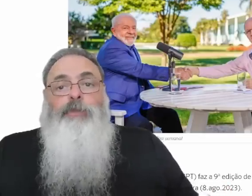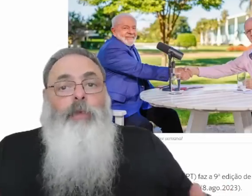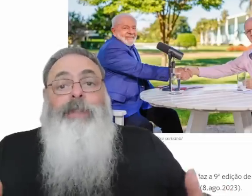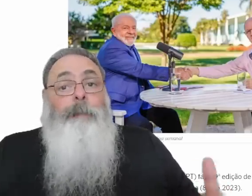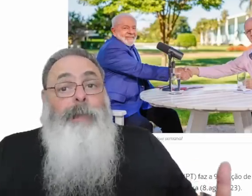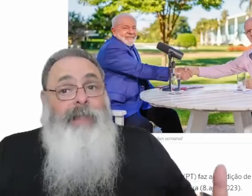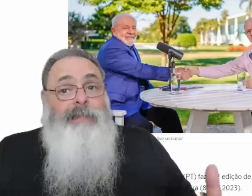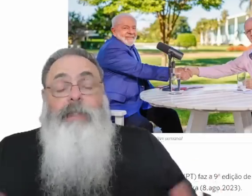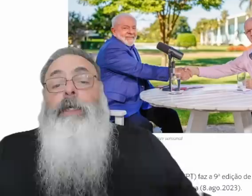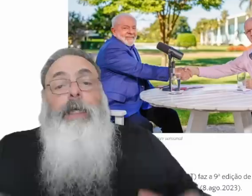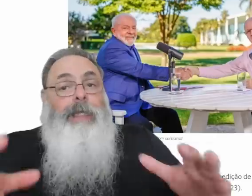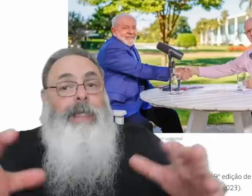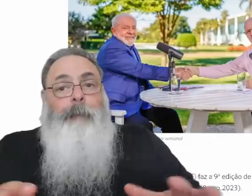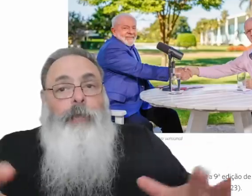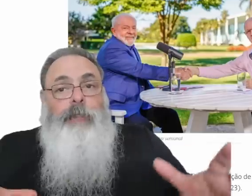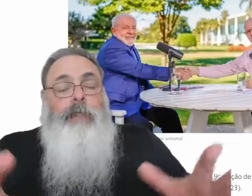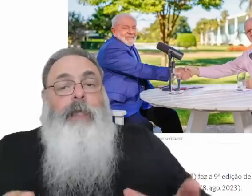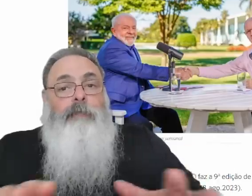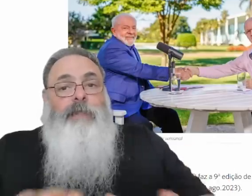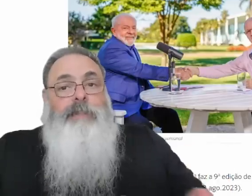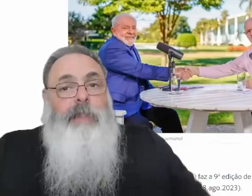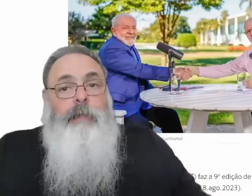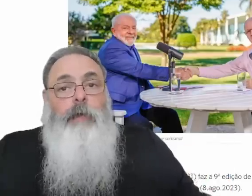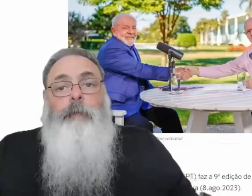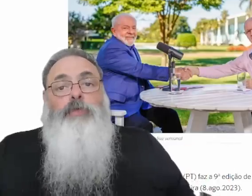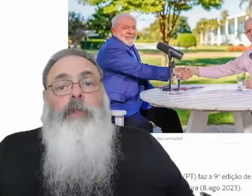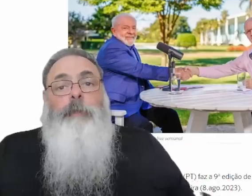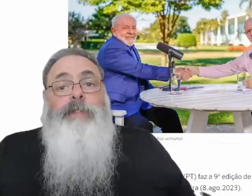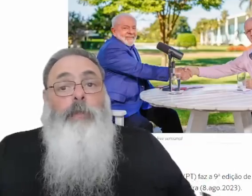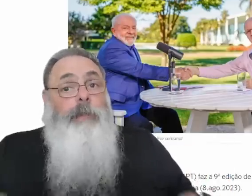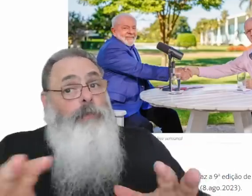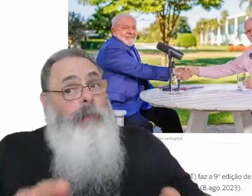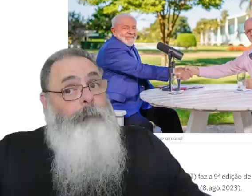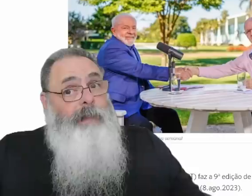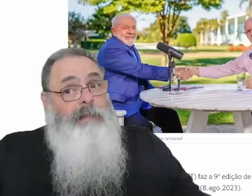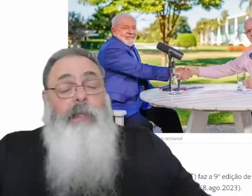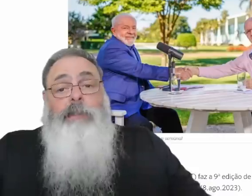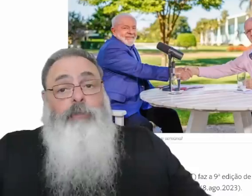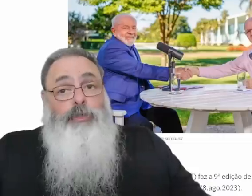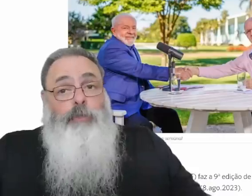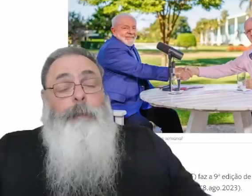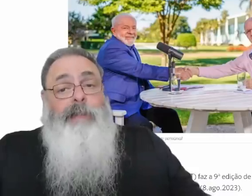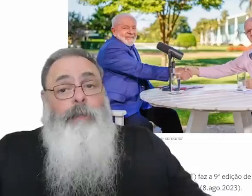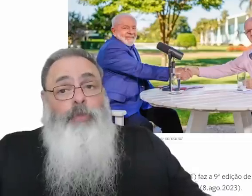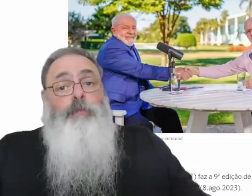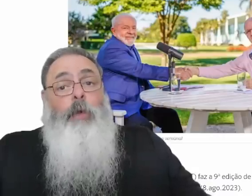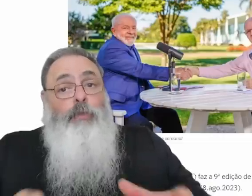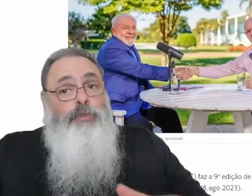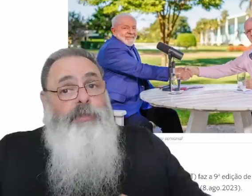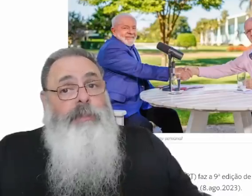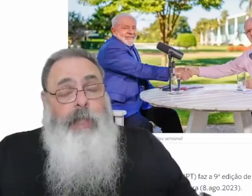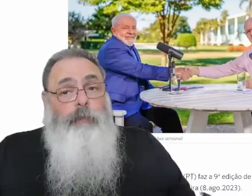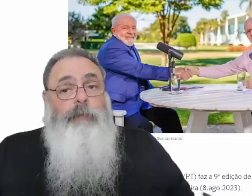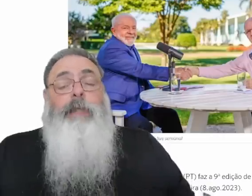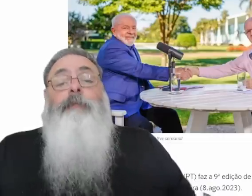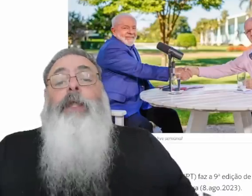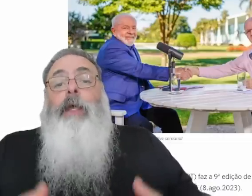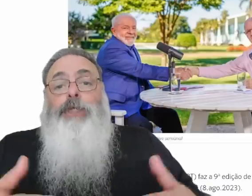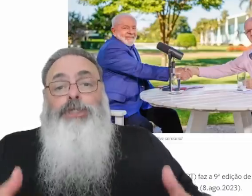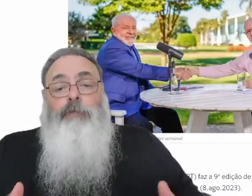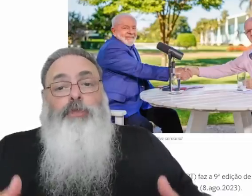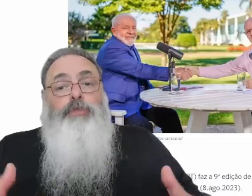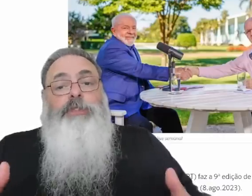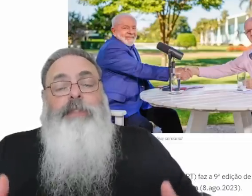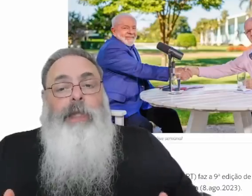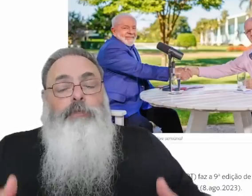negócio da imprensa. O quanto a imprensa quer porque quer fazer Bolsonaro parecer ruim. Não só a imprensa. Se fosse só a imprensa, menos mal. O judiciário também,